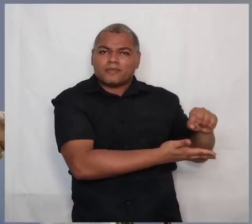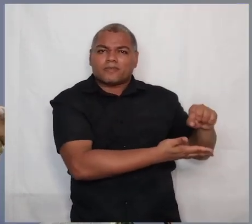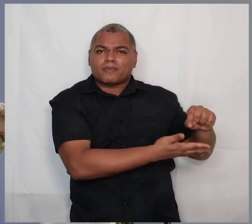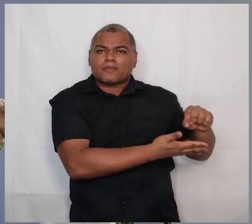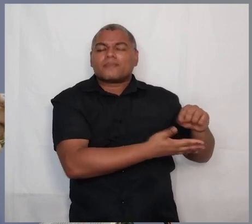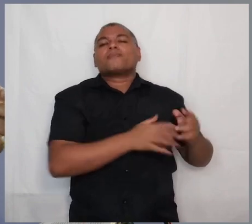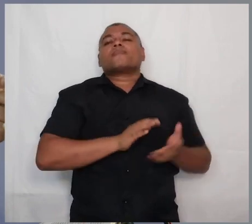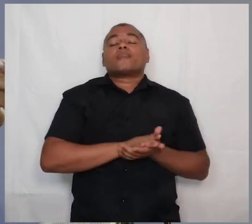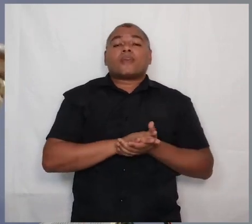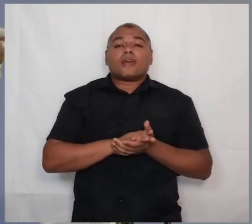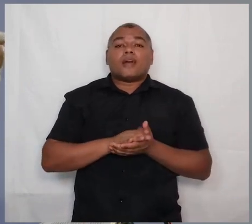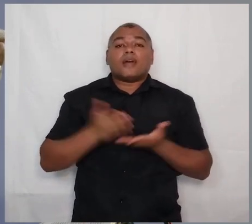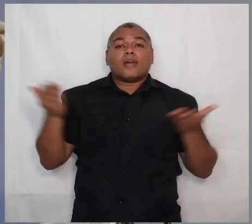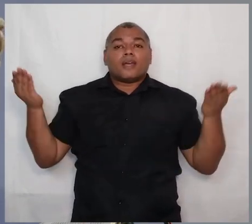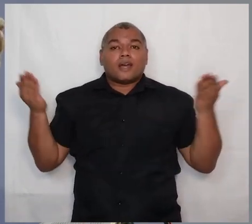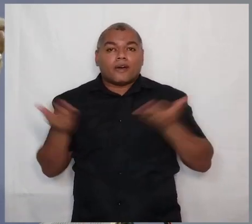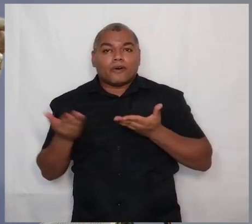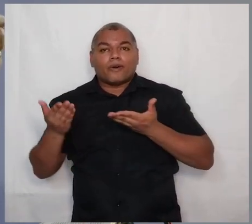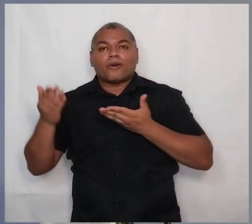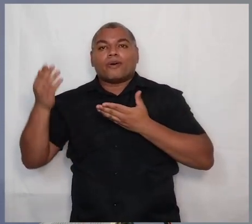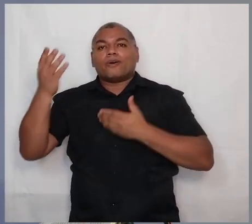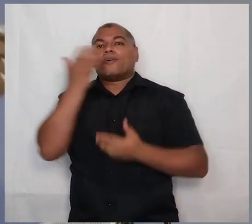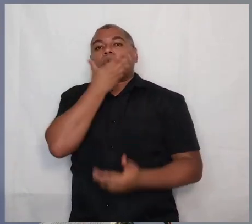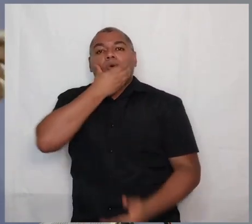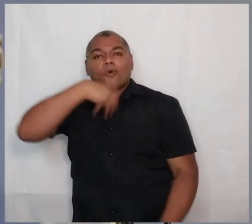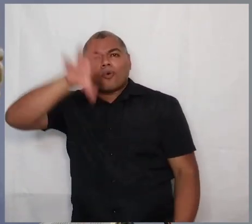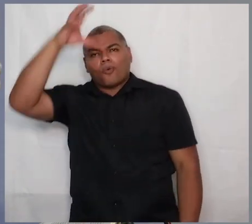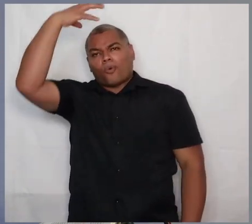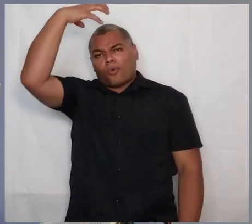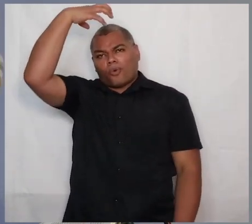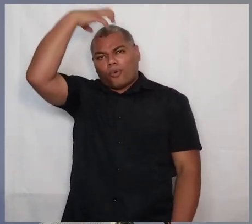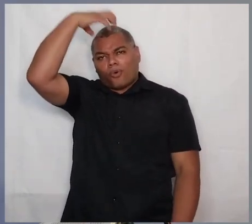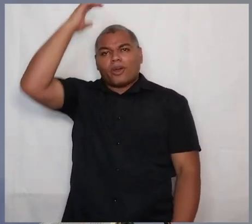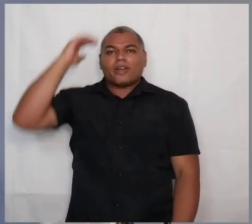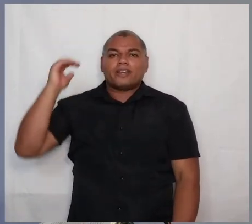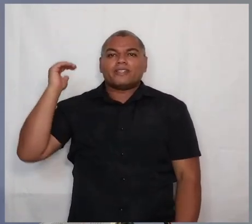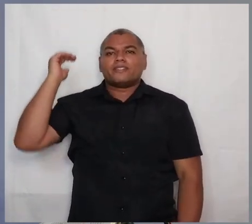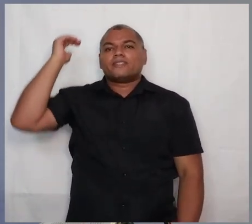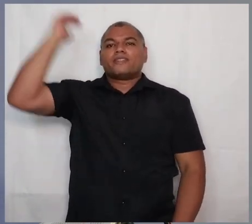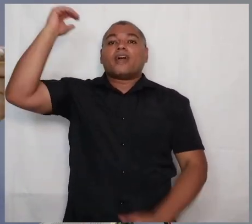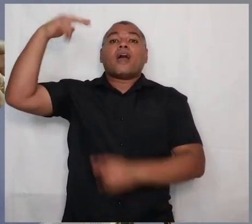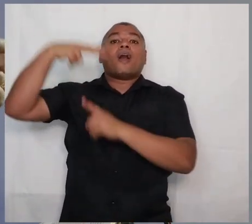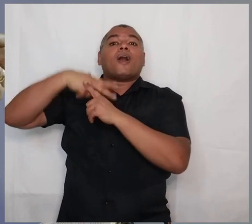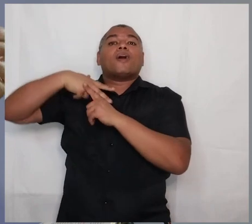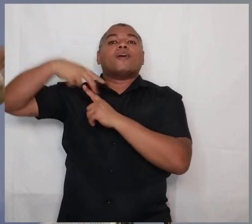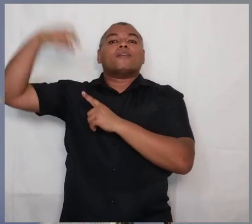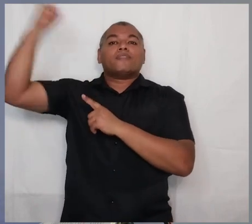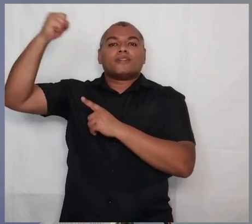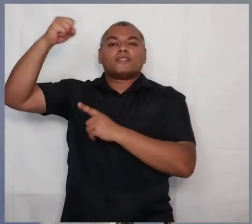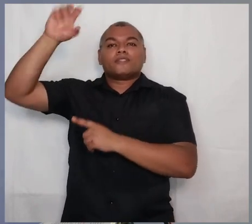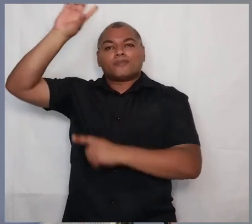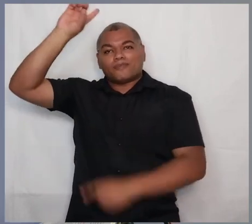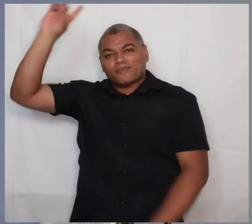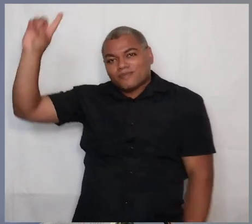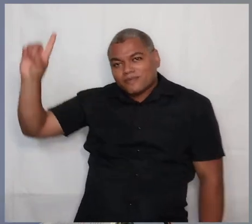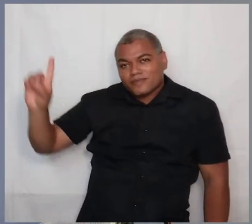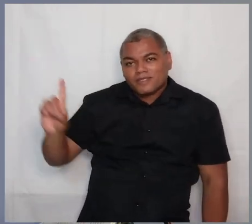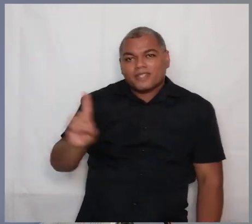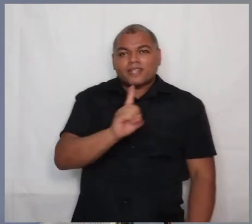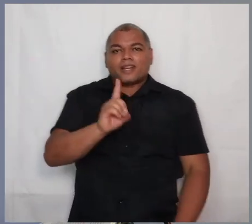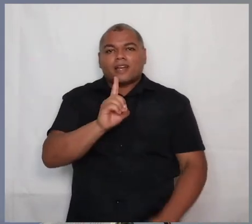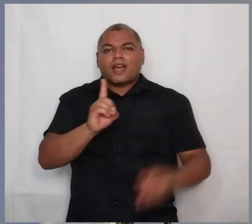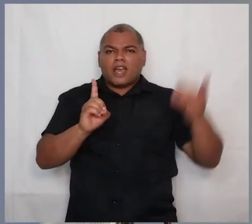E ele agora vem como o rei dos reis, o rei vencedor. E ele concede